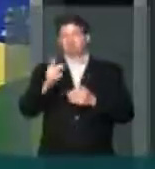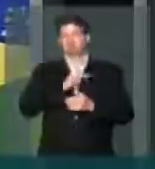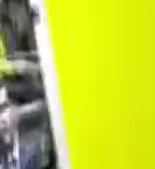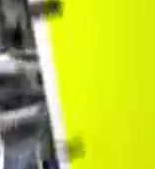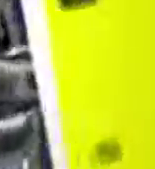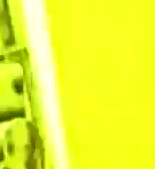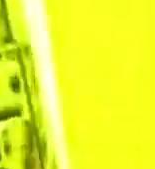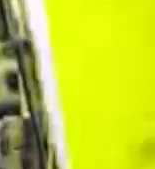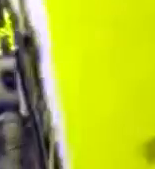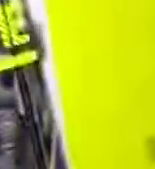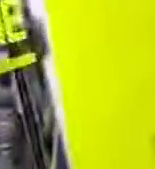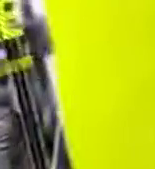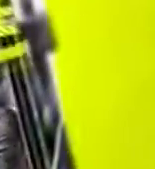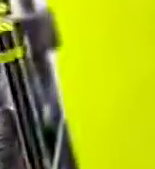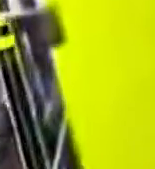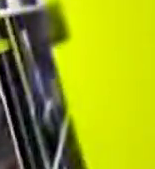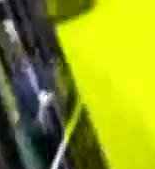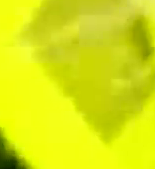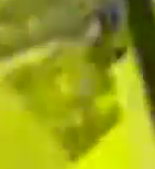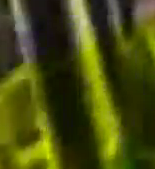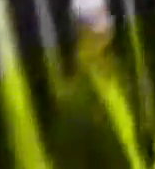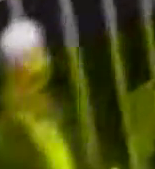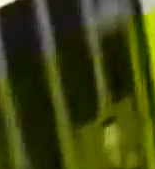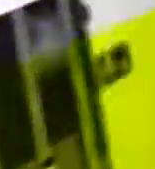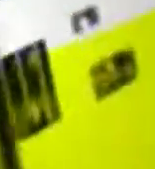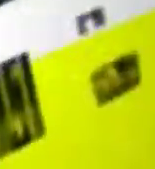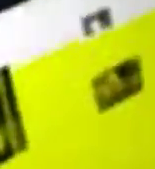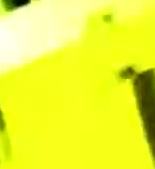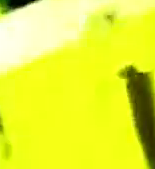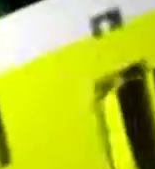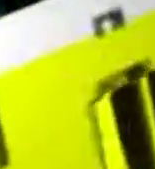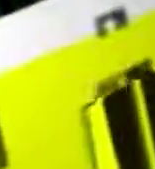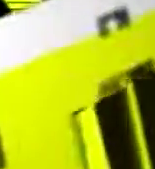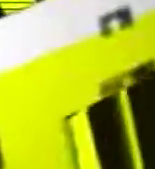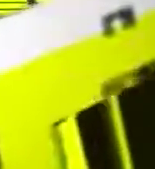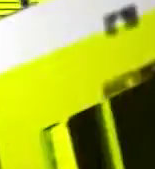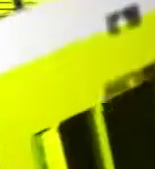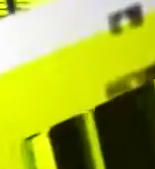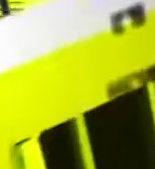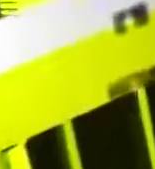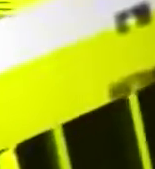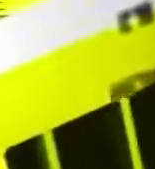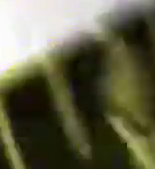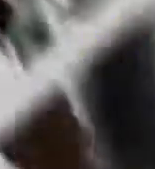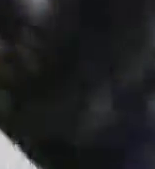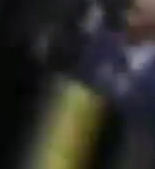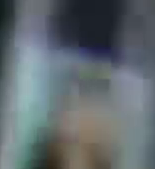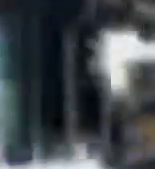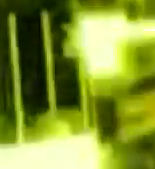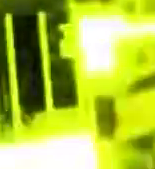obrigada. Não que sejam menos importantes... Um segundo encaminhamento.